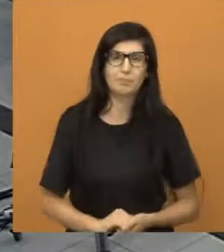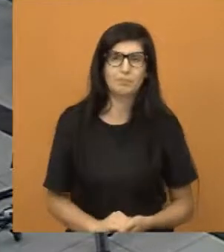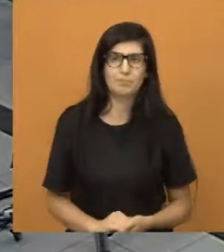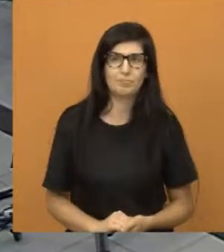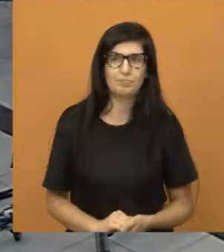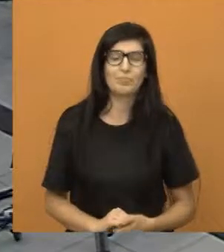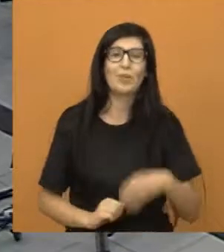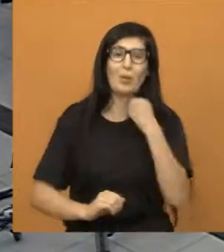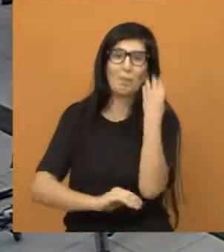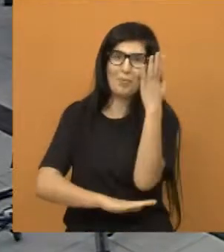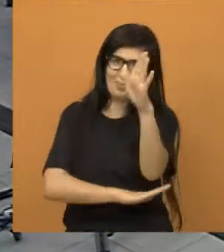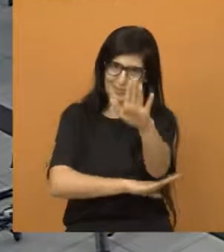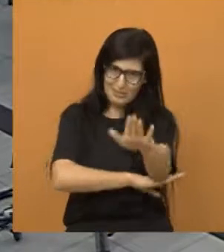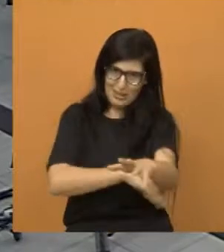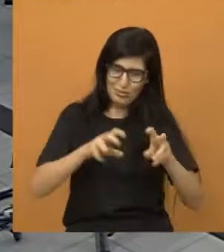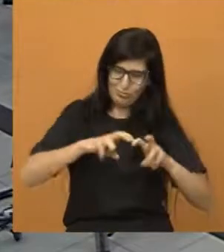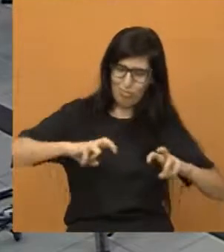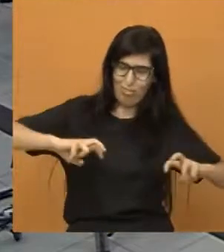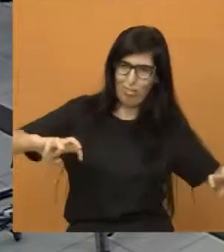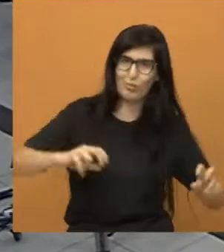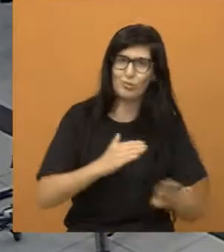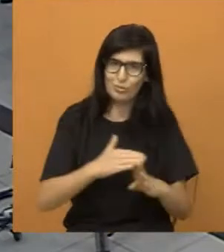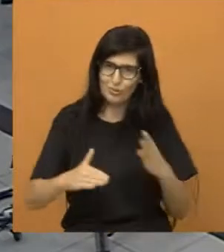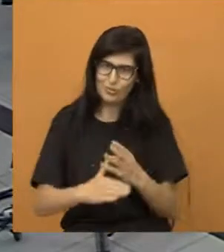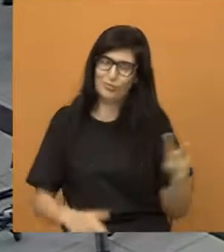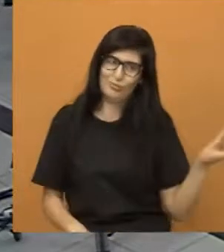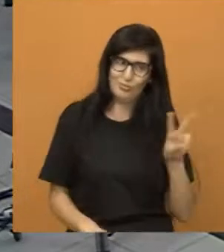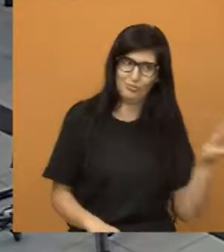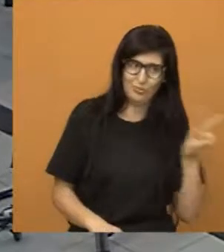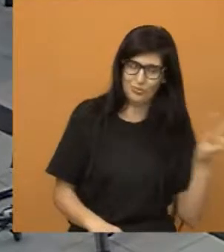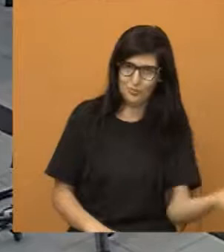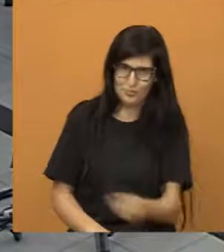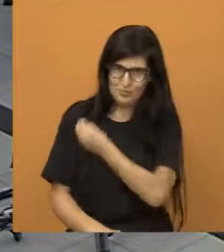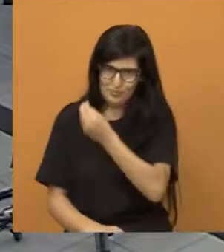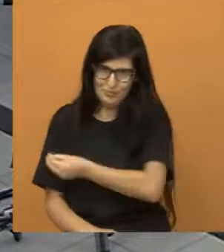Uma boa tarde à mesa, aos novos vereadores presentes,